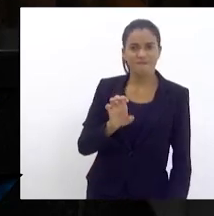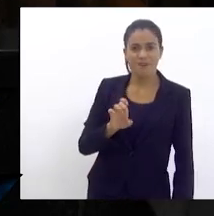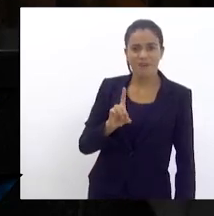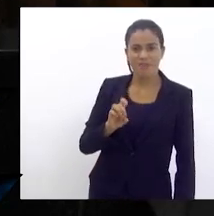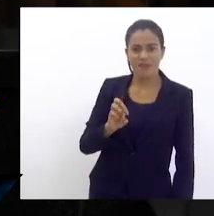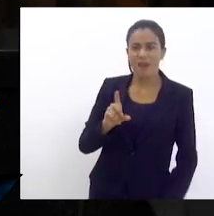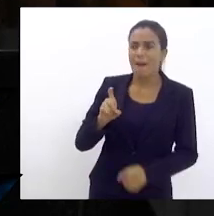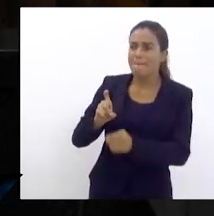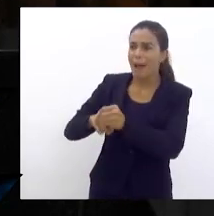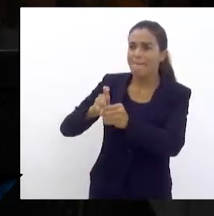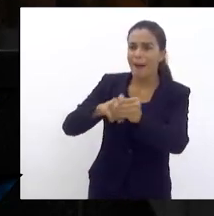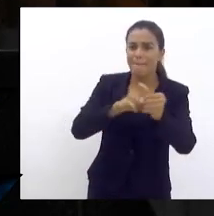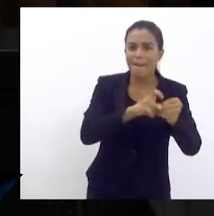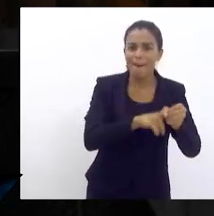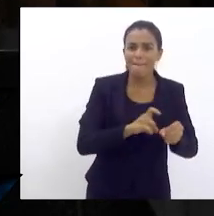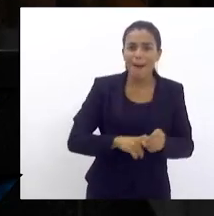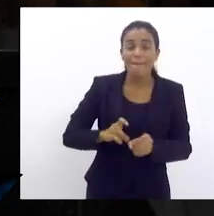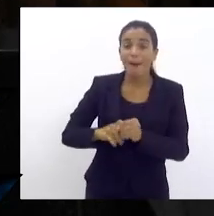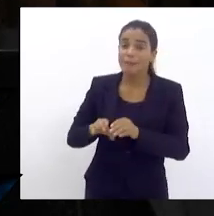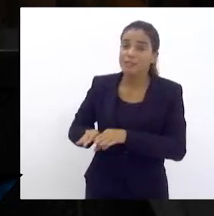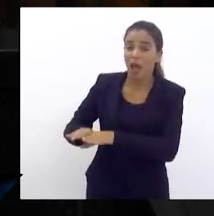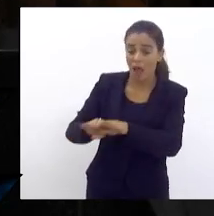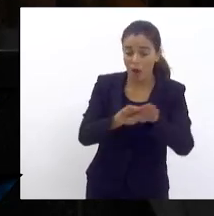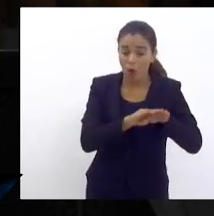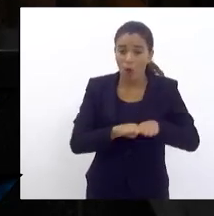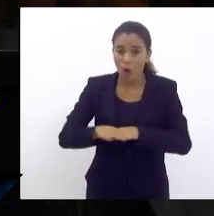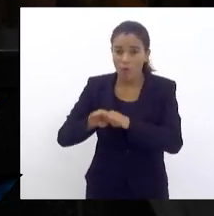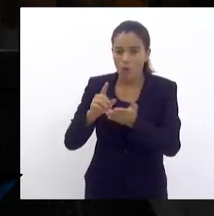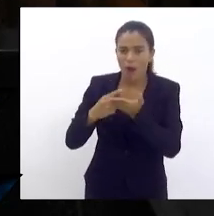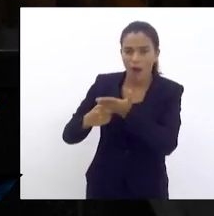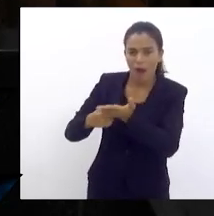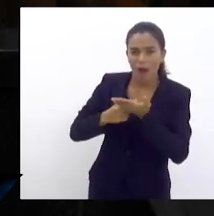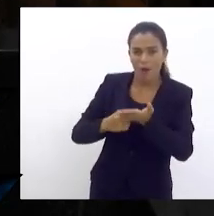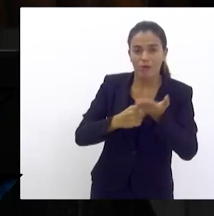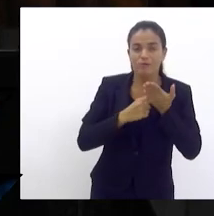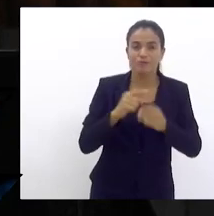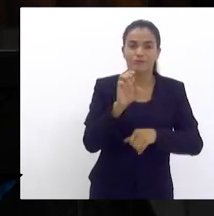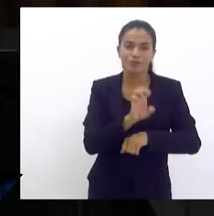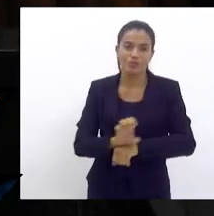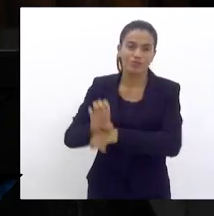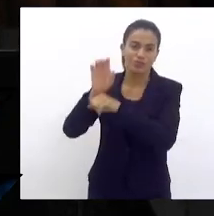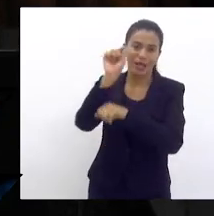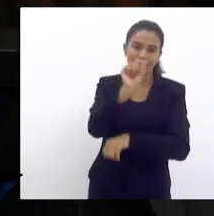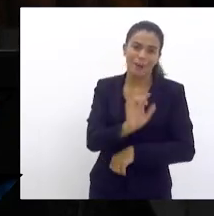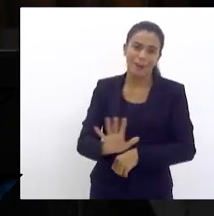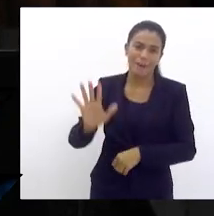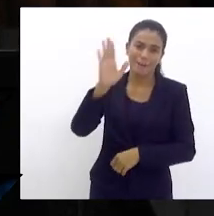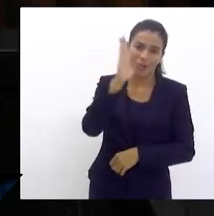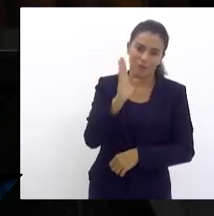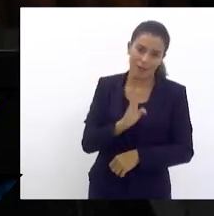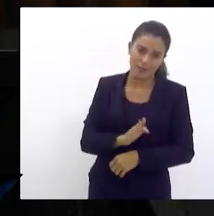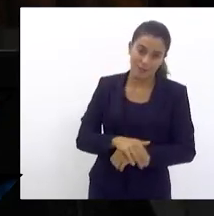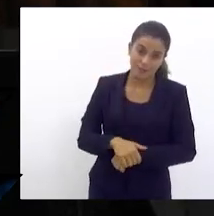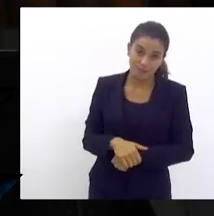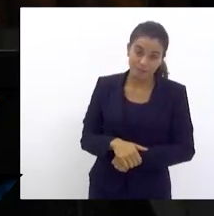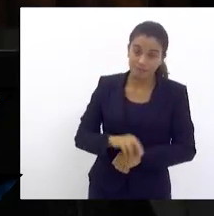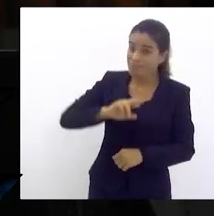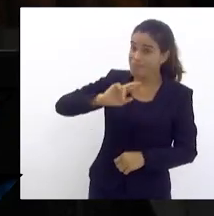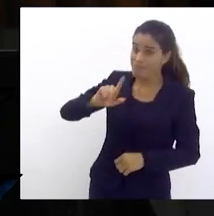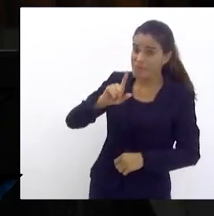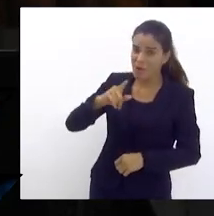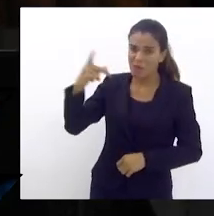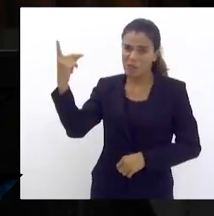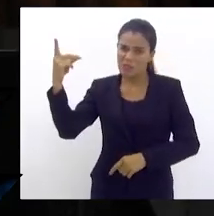tem que trabalhar em comum acordo com os Estados Federados e não sob